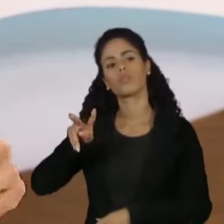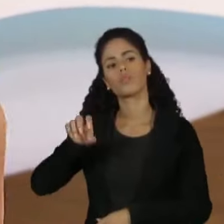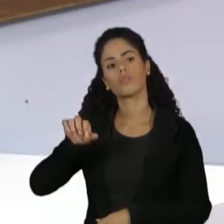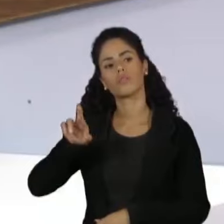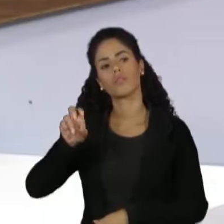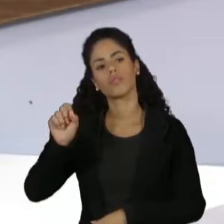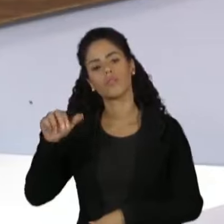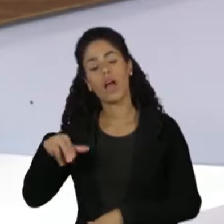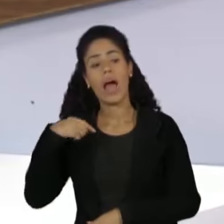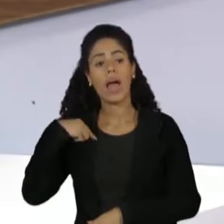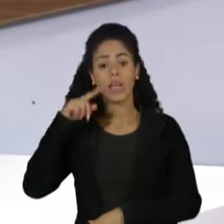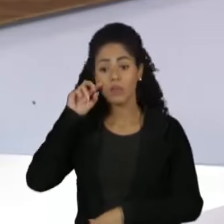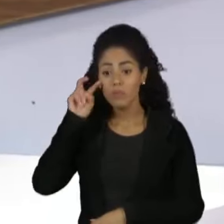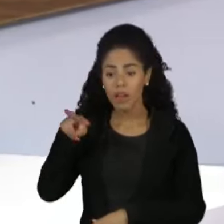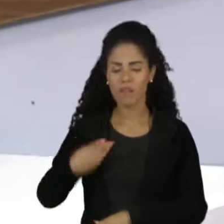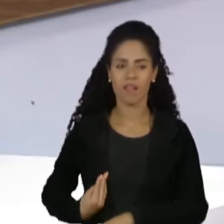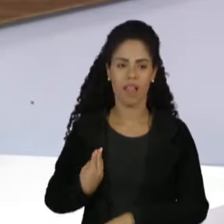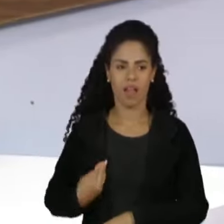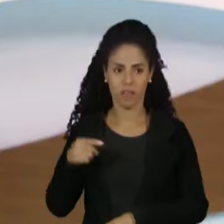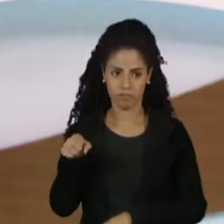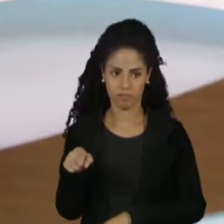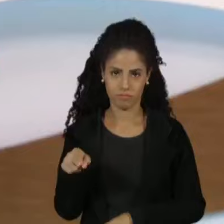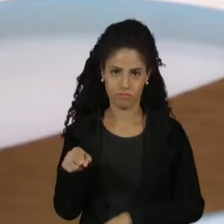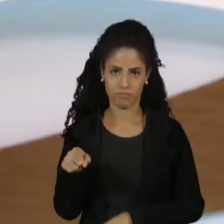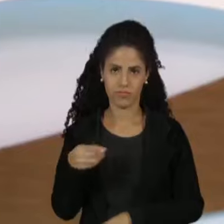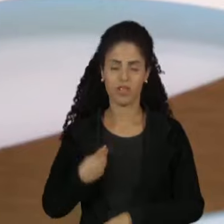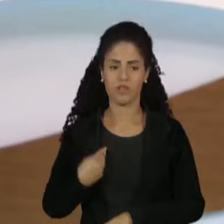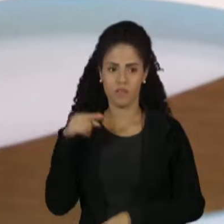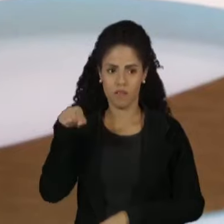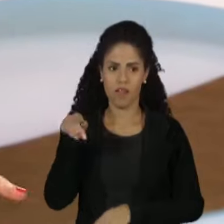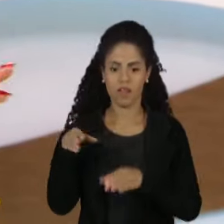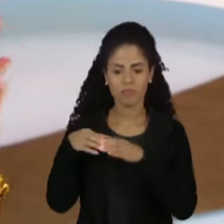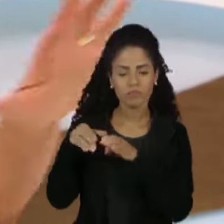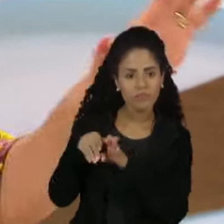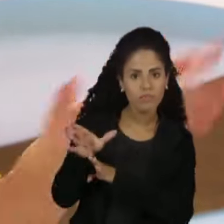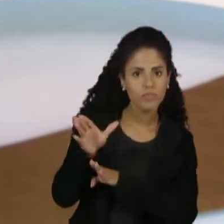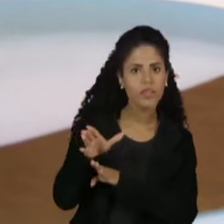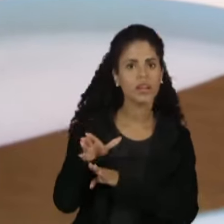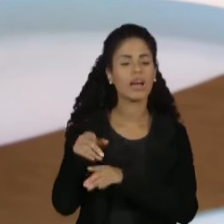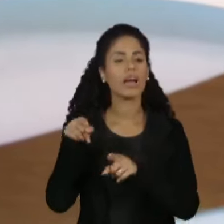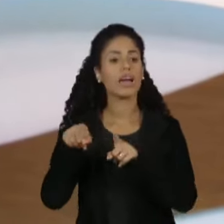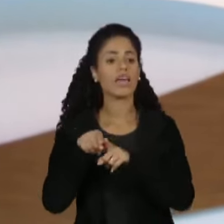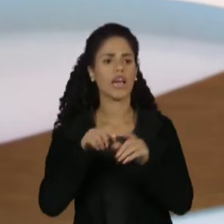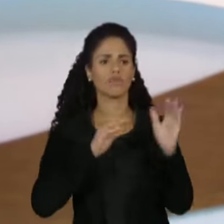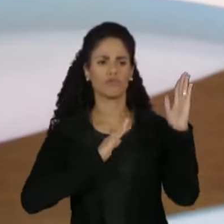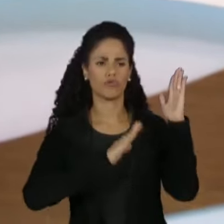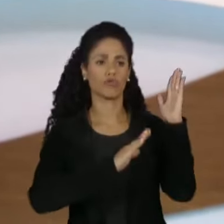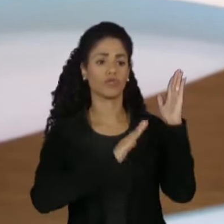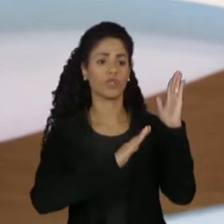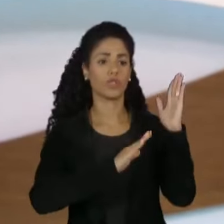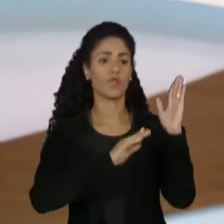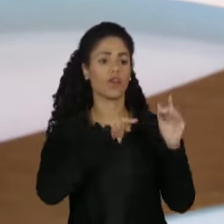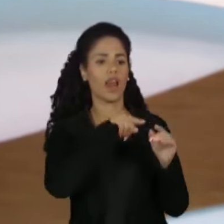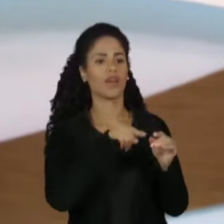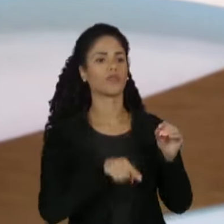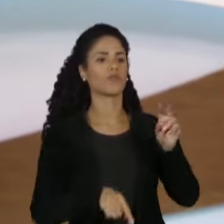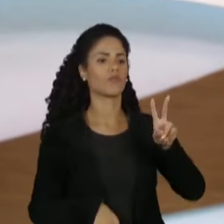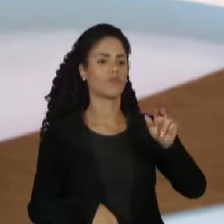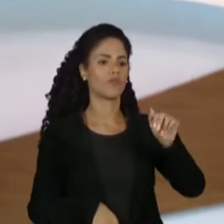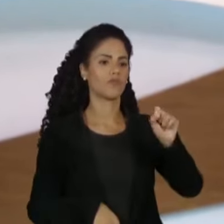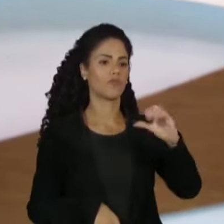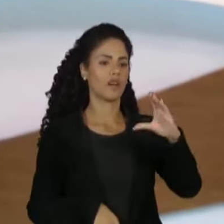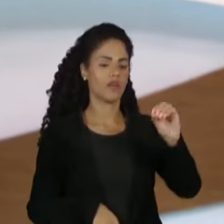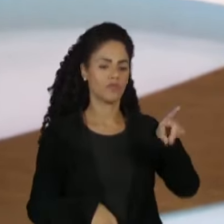campeão lá em São Januário, eu estava lá em São Januário, eu era conselheira e os torcedores do Vasco me viram, eu estava lá no camarote,